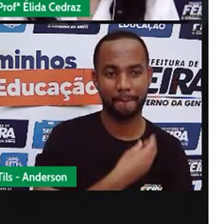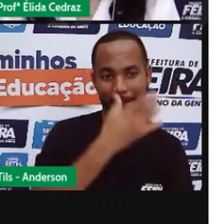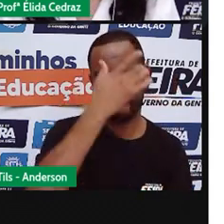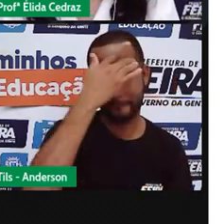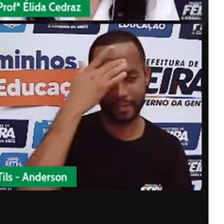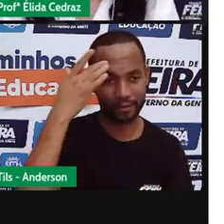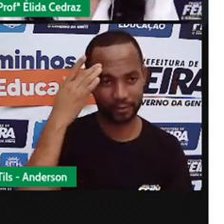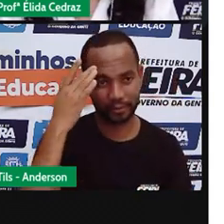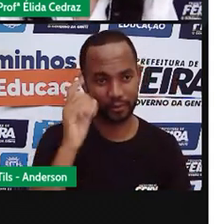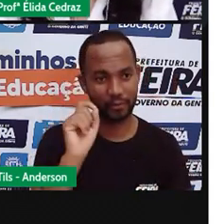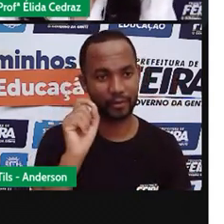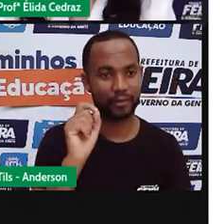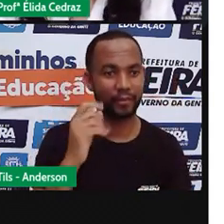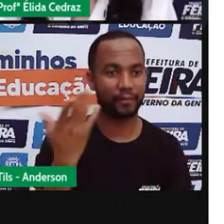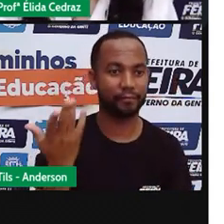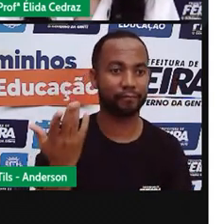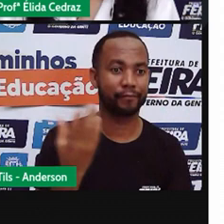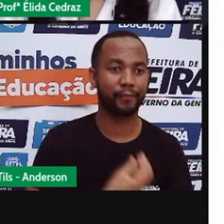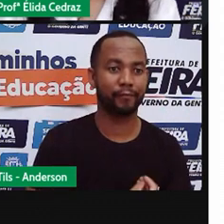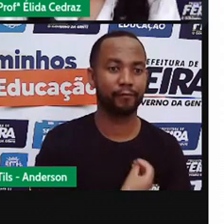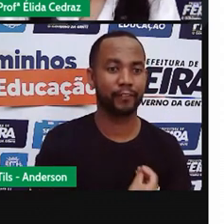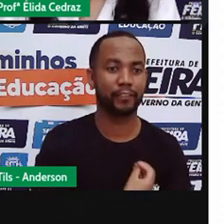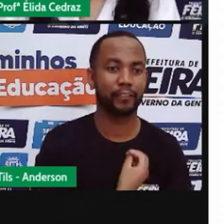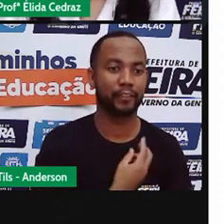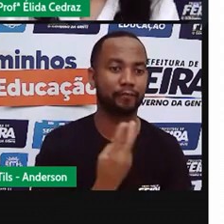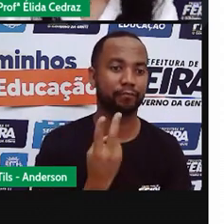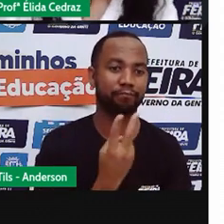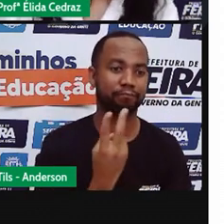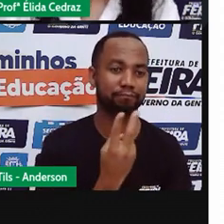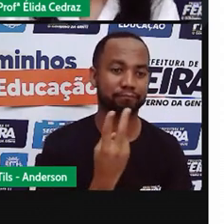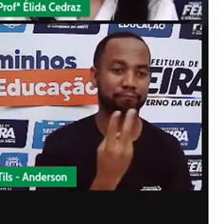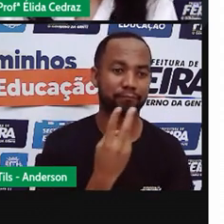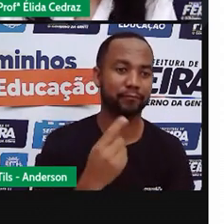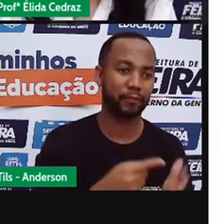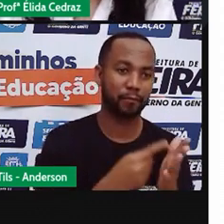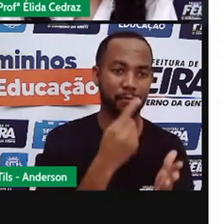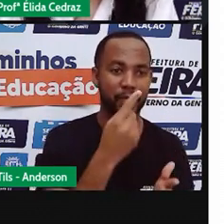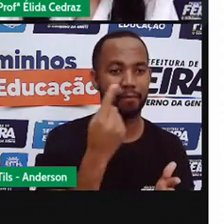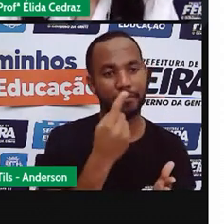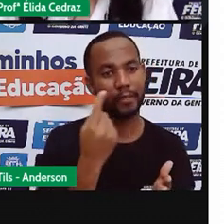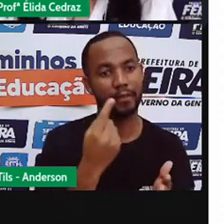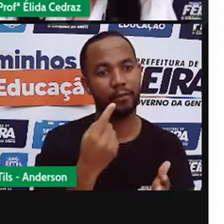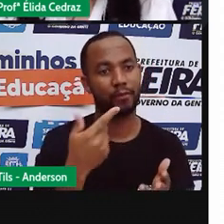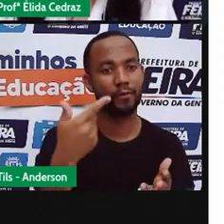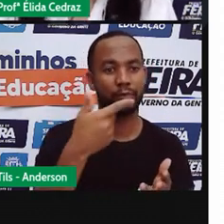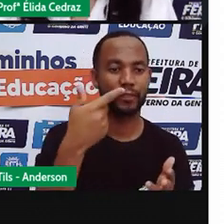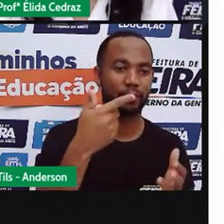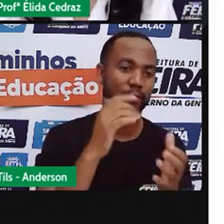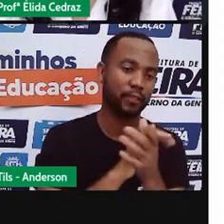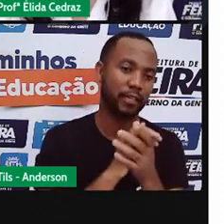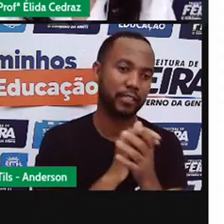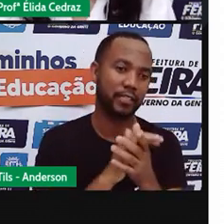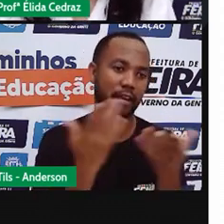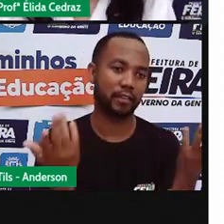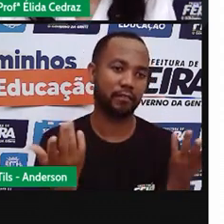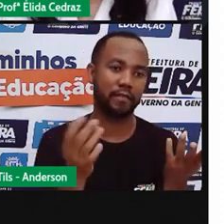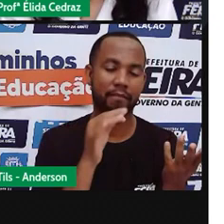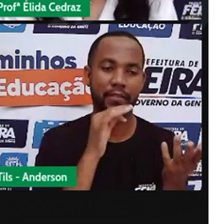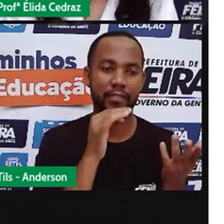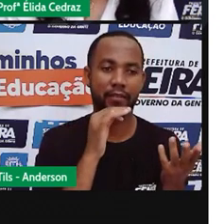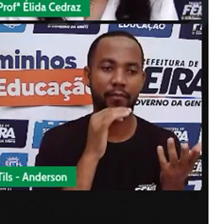O que é que aconteceu na vida daquele primeiro casal, do segundo casal? Será que a tecnologia só trouxe